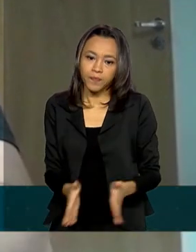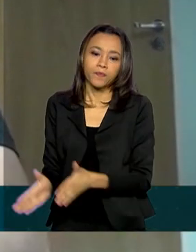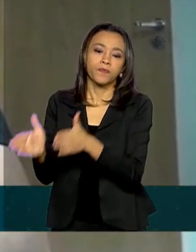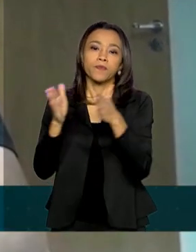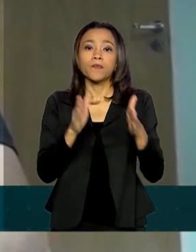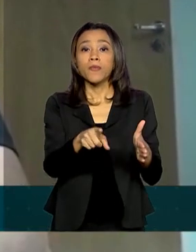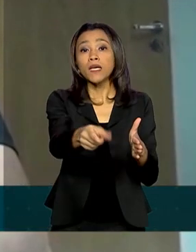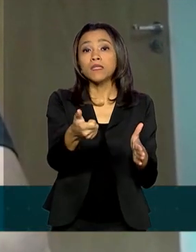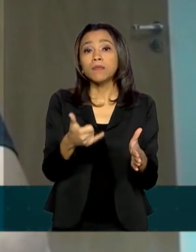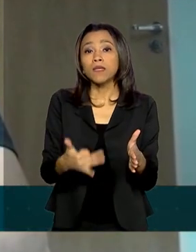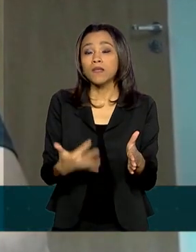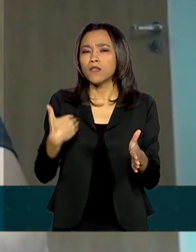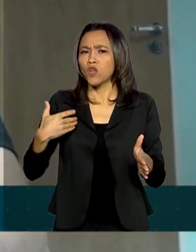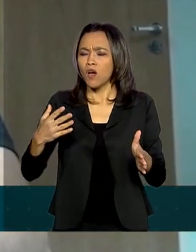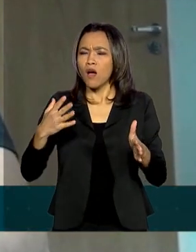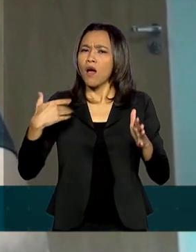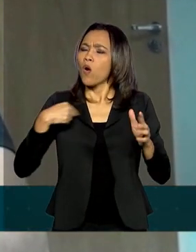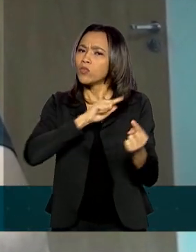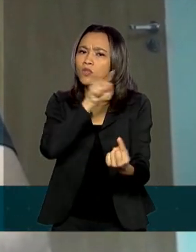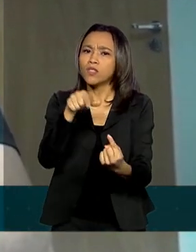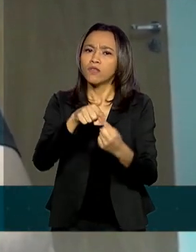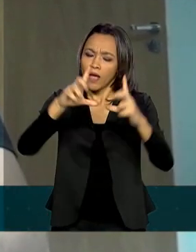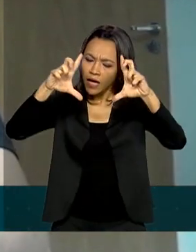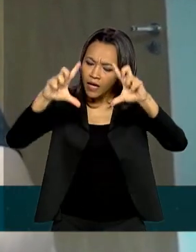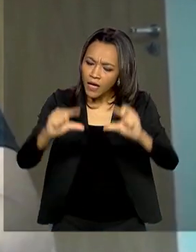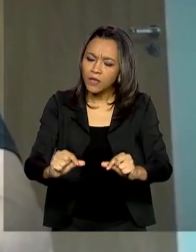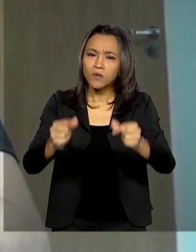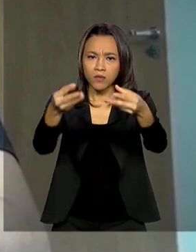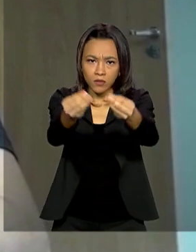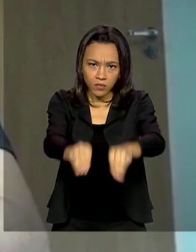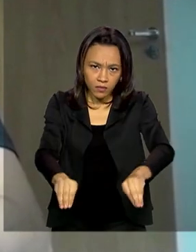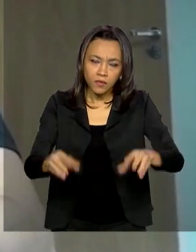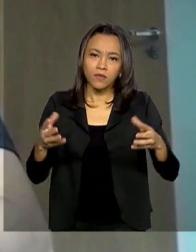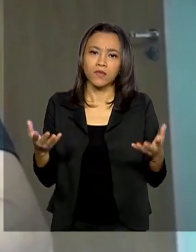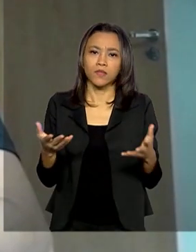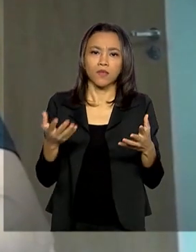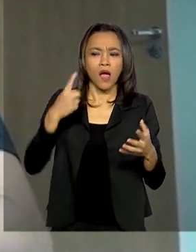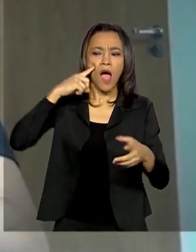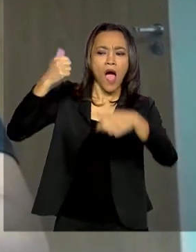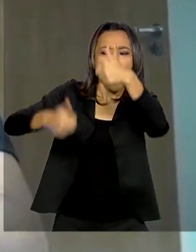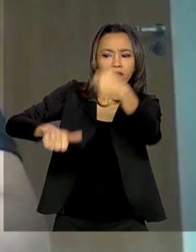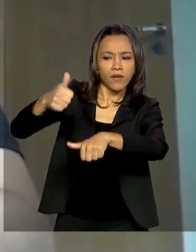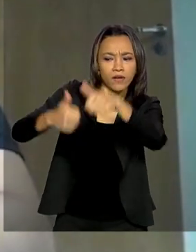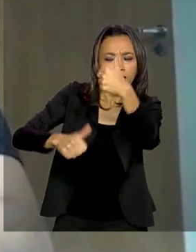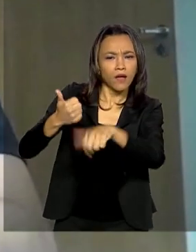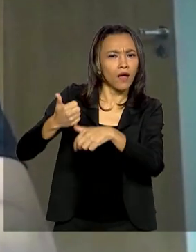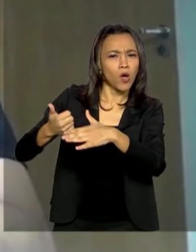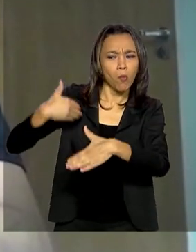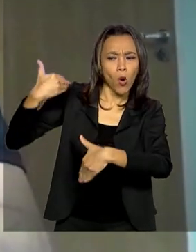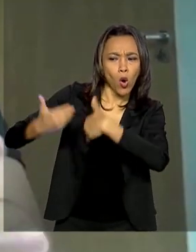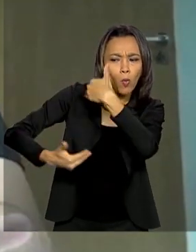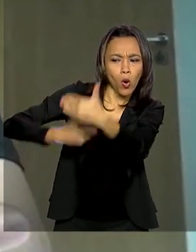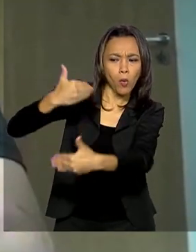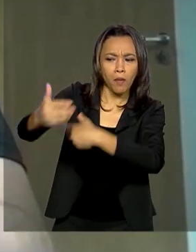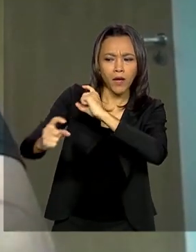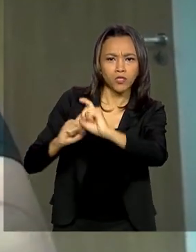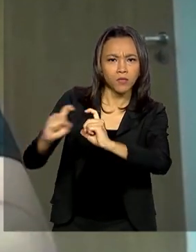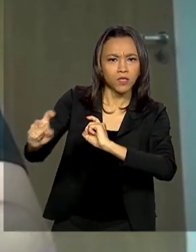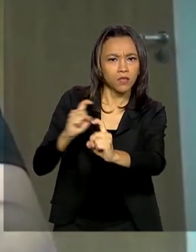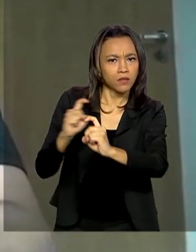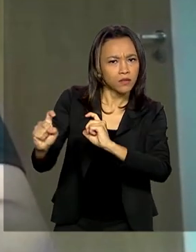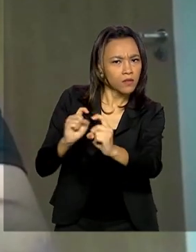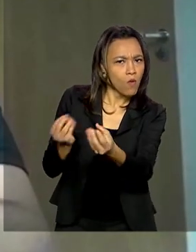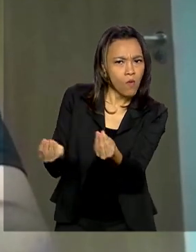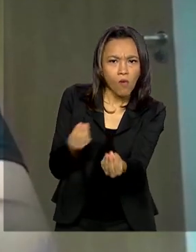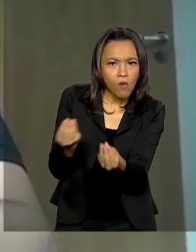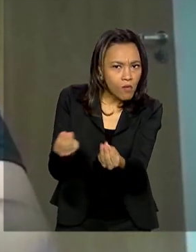foco reduzir os desperdícios, avaliar melhoria de processos, no qual o tripé é